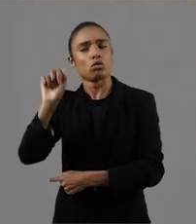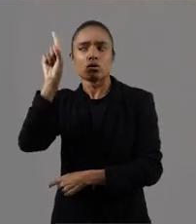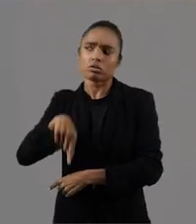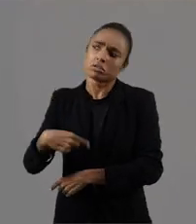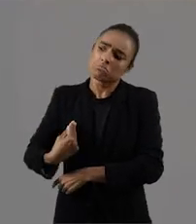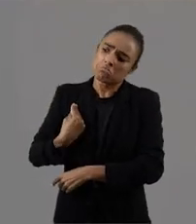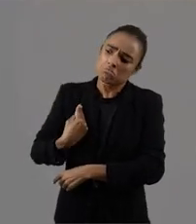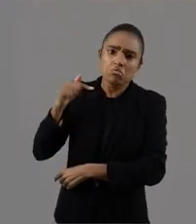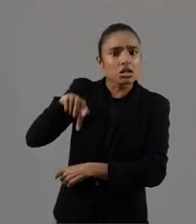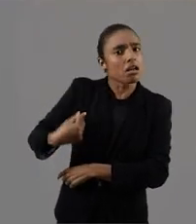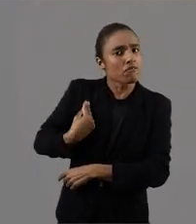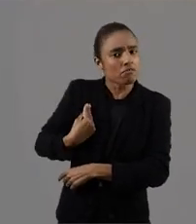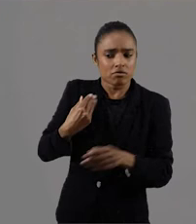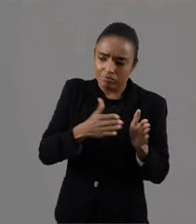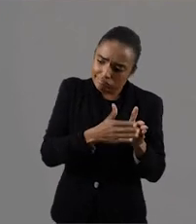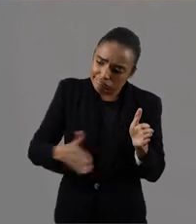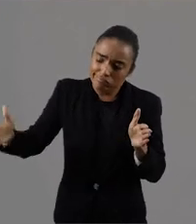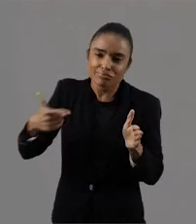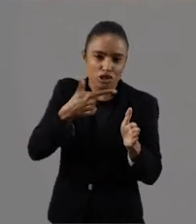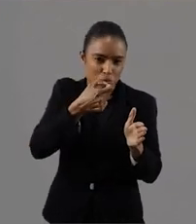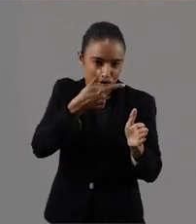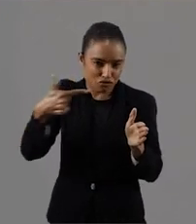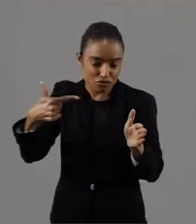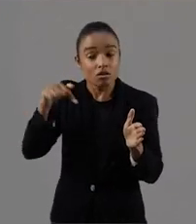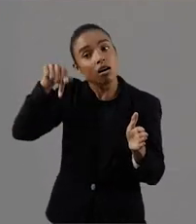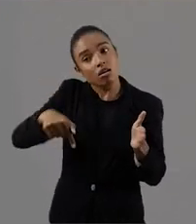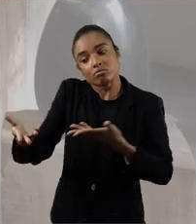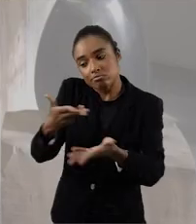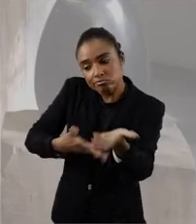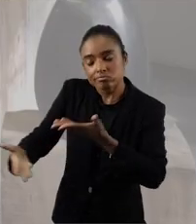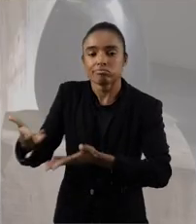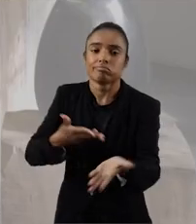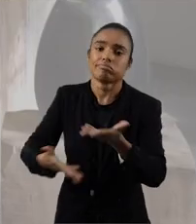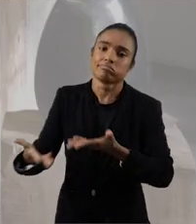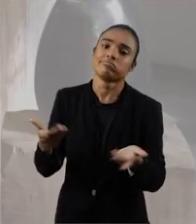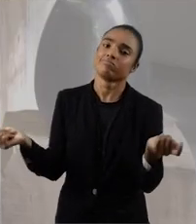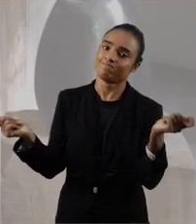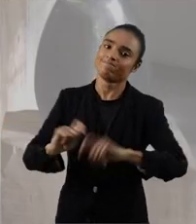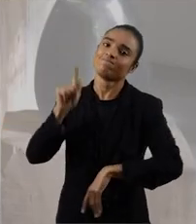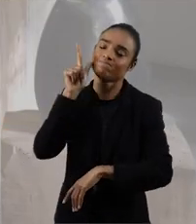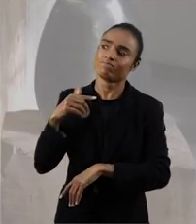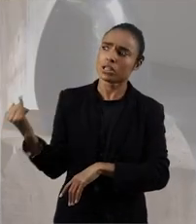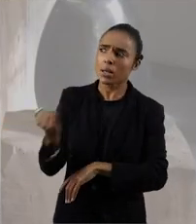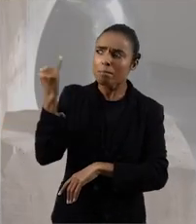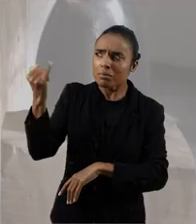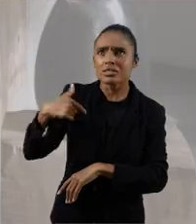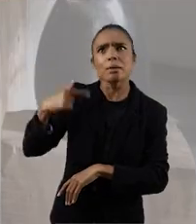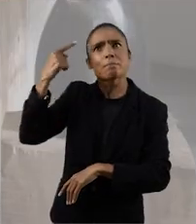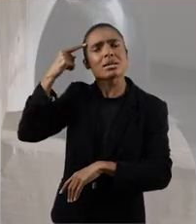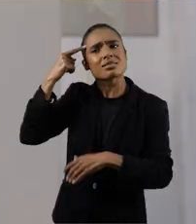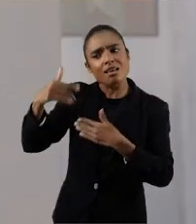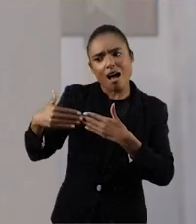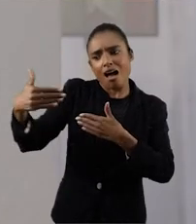vive, traz aí uma ferramenta muito importante para que a gente consiga atravessar o